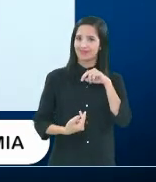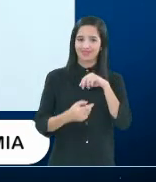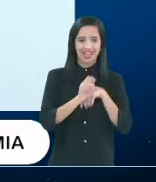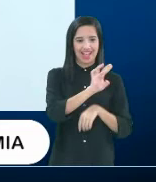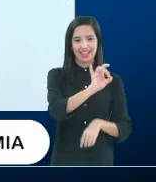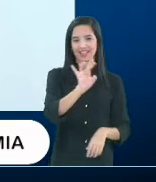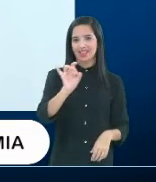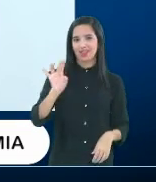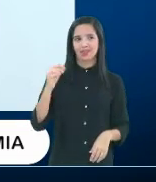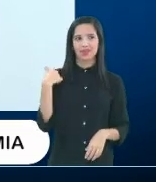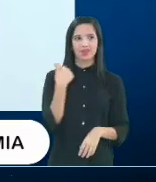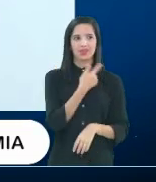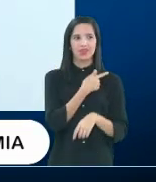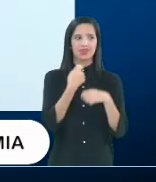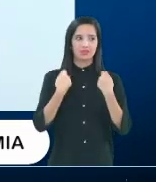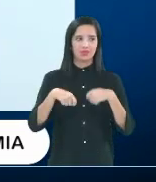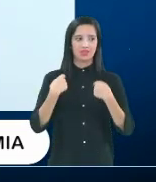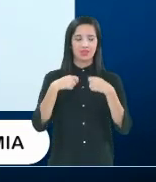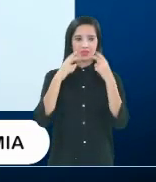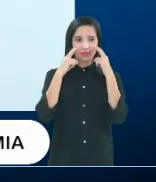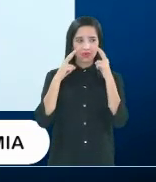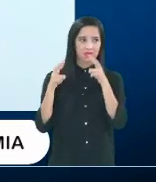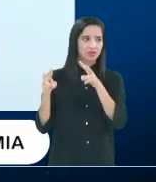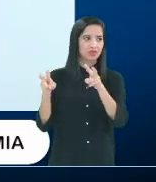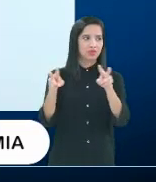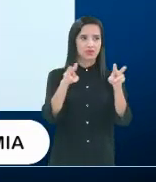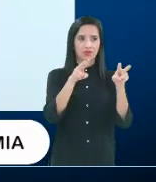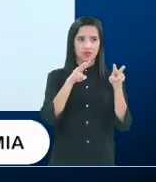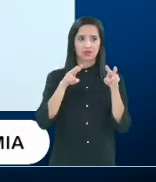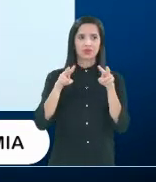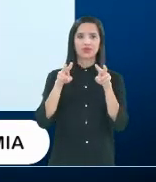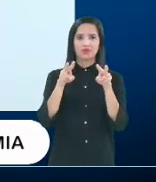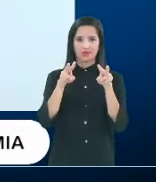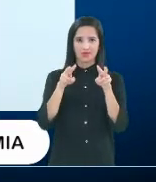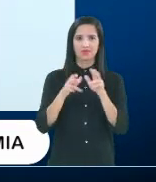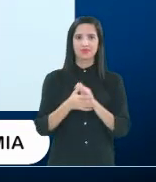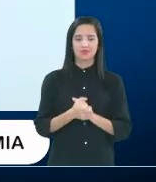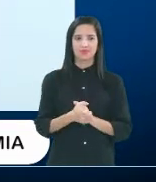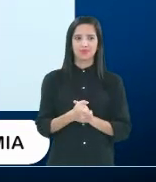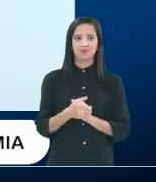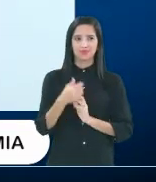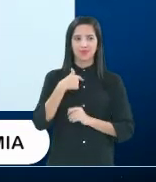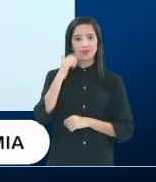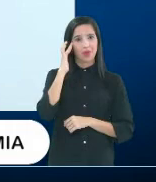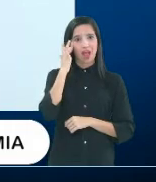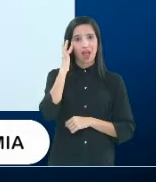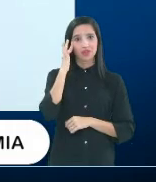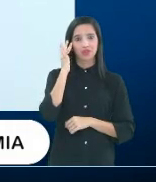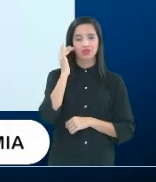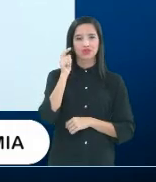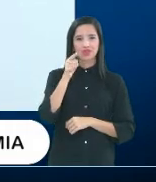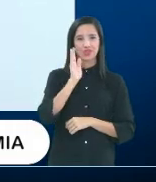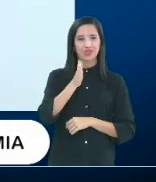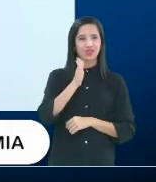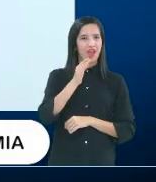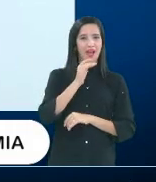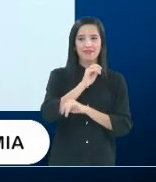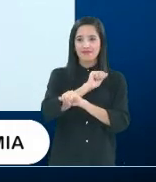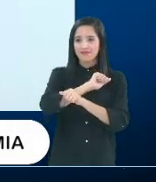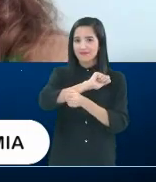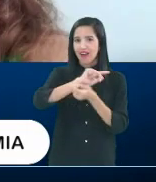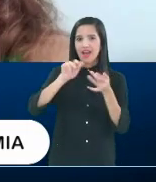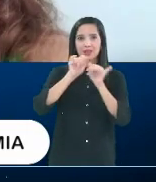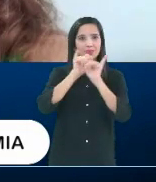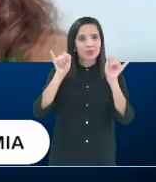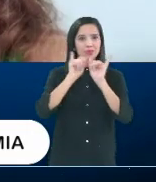vamos enxergar que estamos aí meio a meio. Bom, as questões já deu várias dicas aqui. Eu